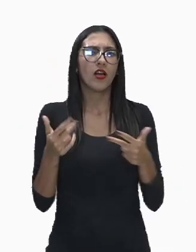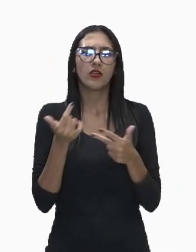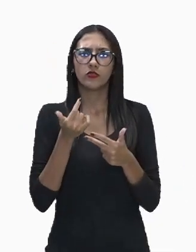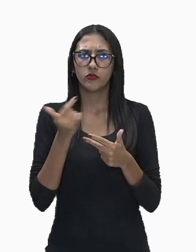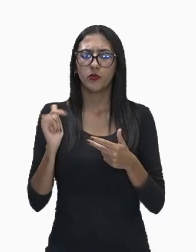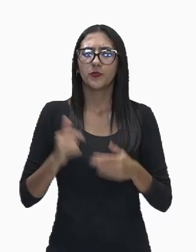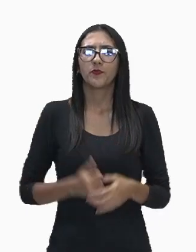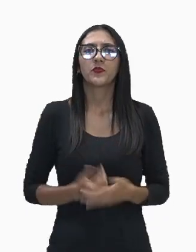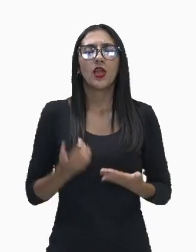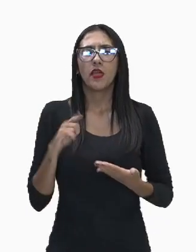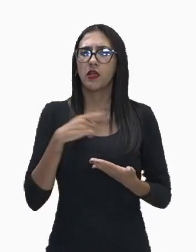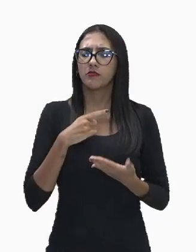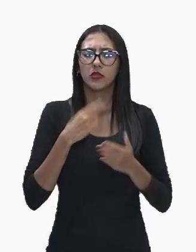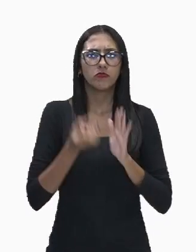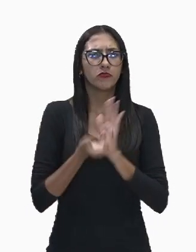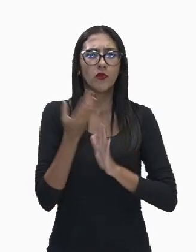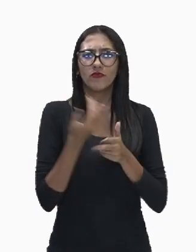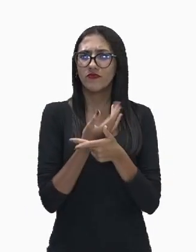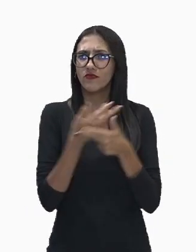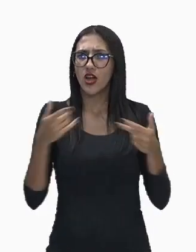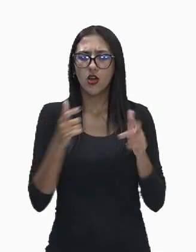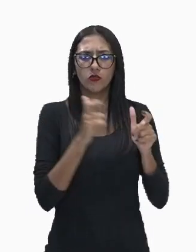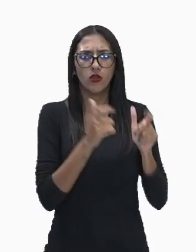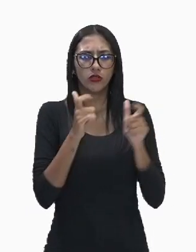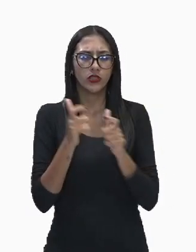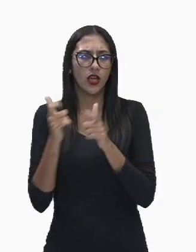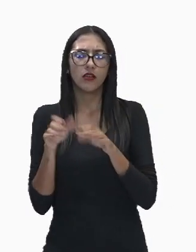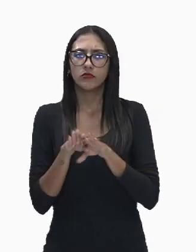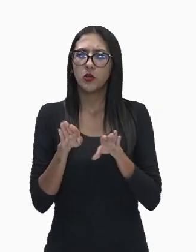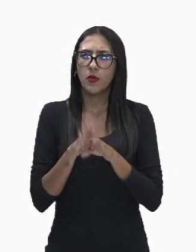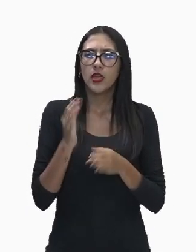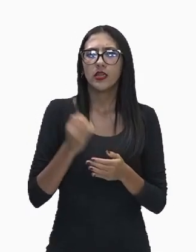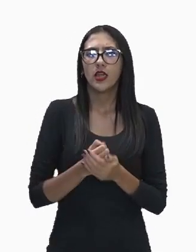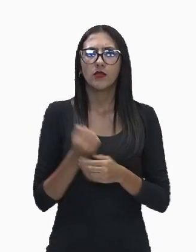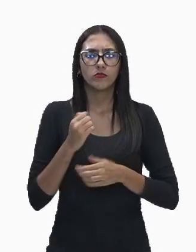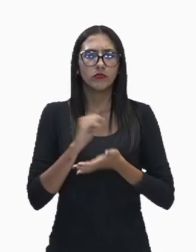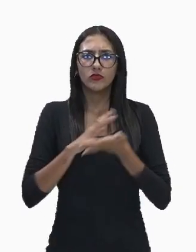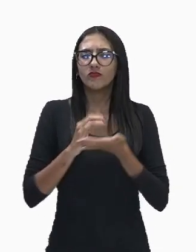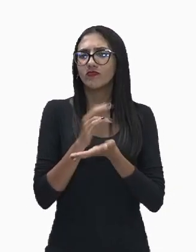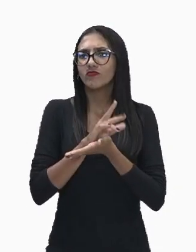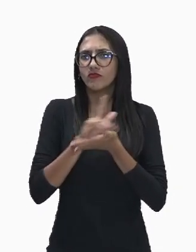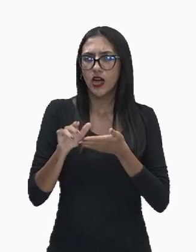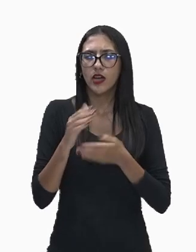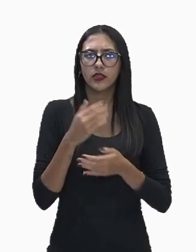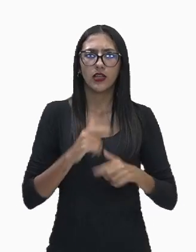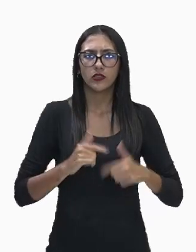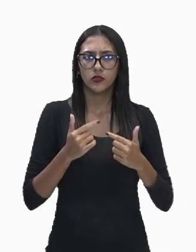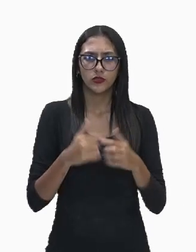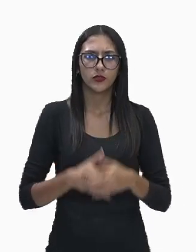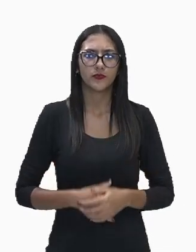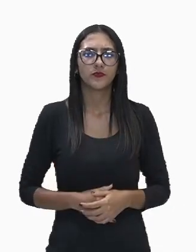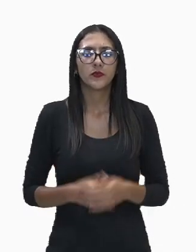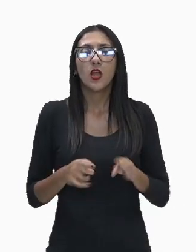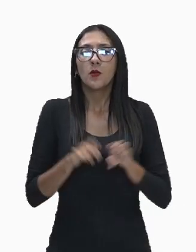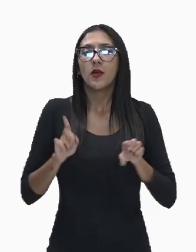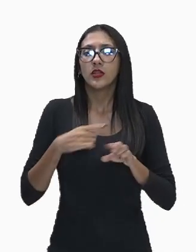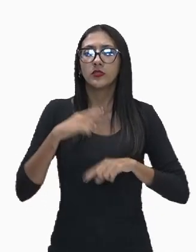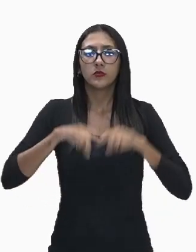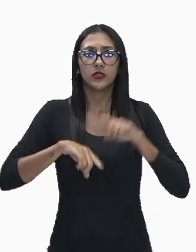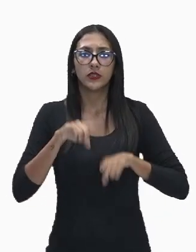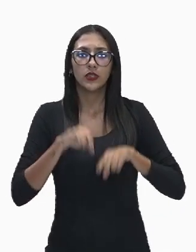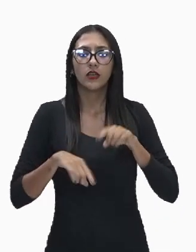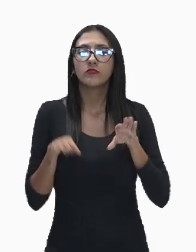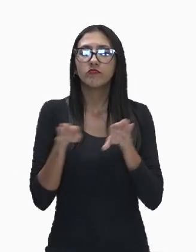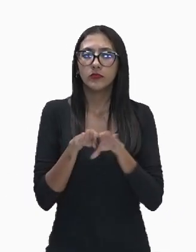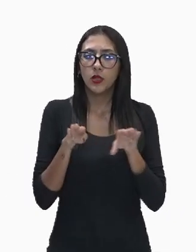se origina de diversas fontes e diversas atividades. Da mesma forma, gente, esses resíduos sólidos